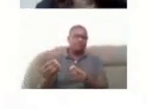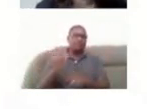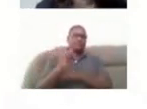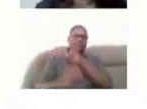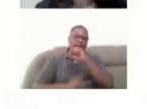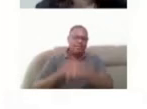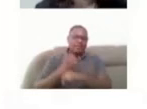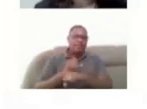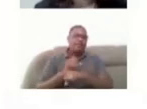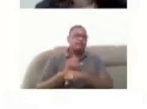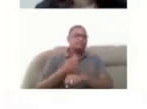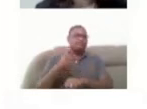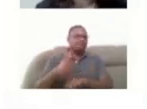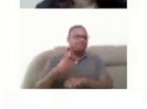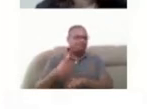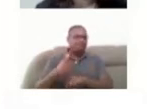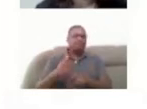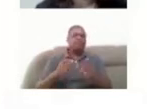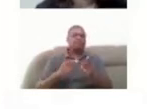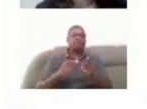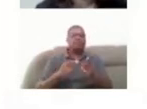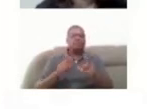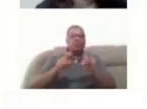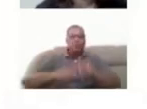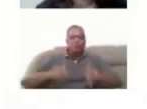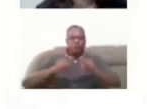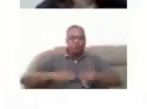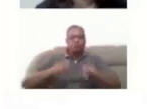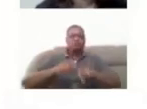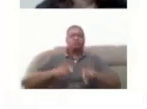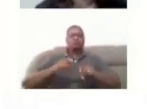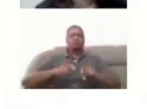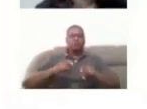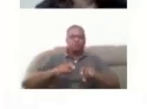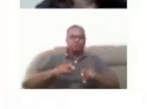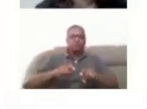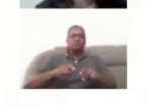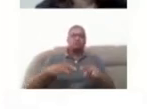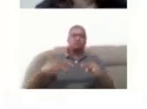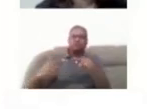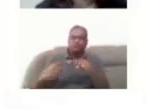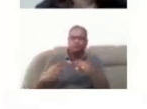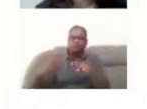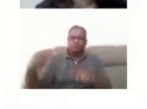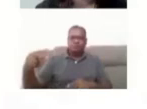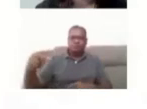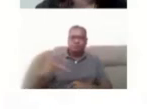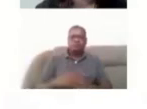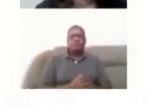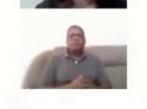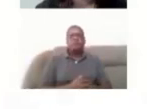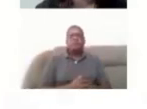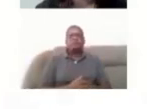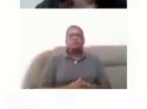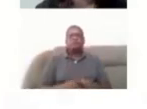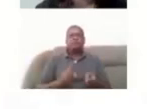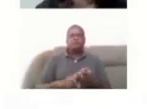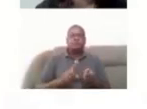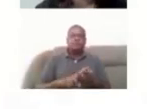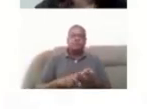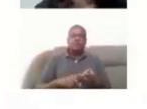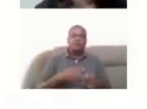qualidade, de ter um computador de acordo, né, com as suas necessidades, muitas vezes não dá para ser um